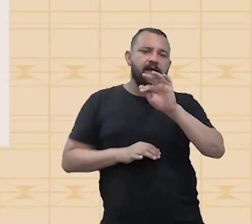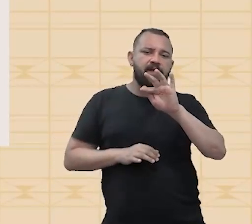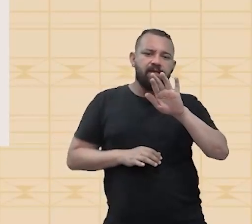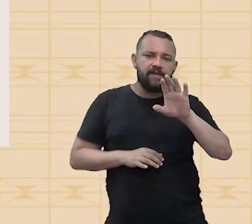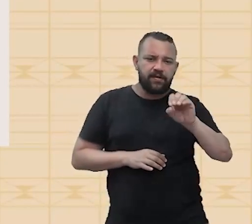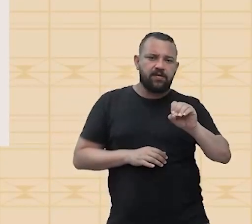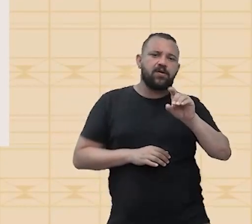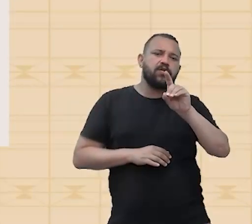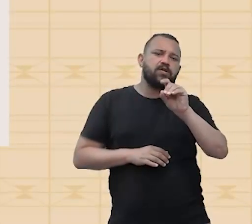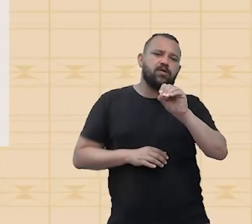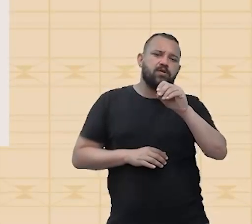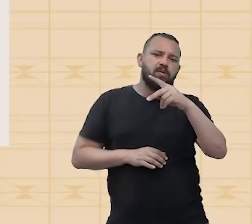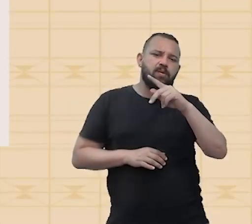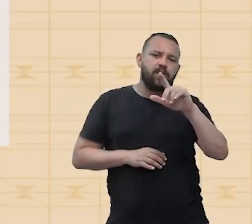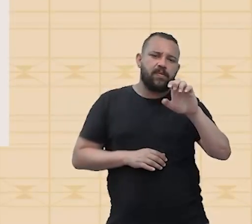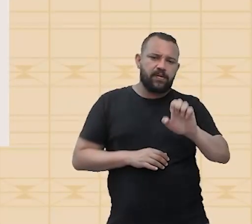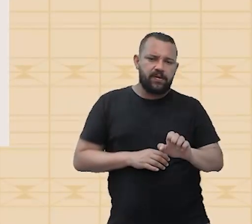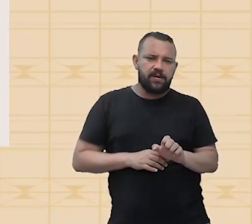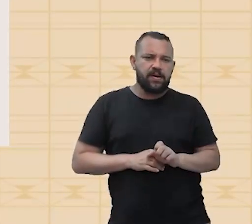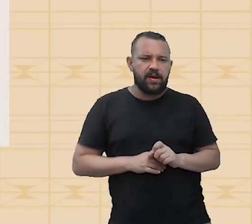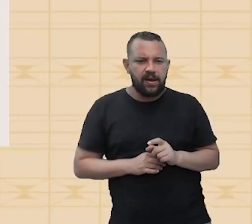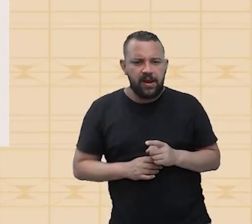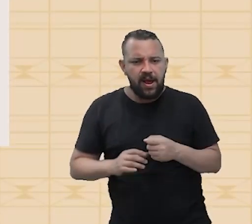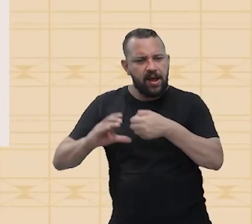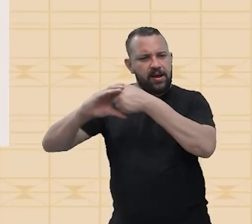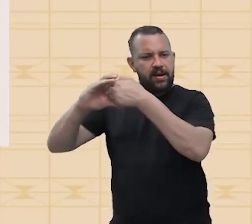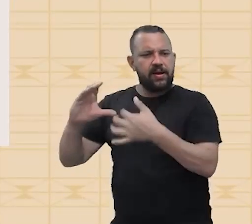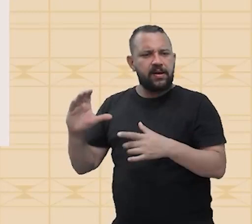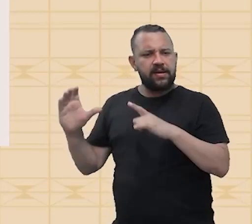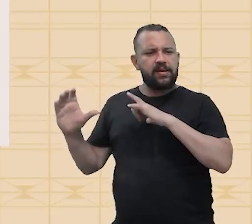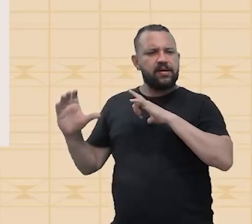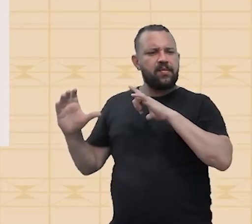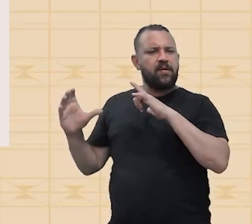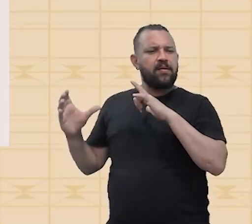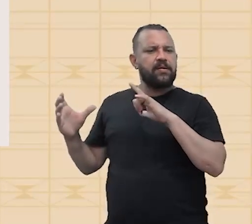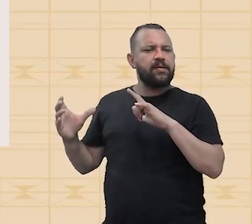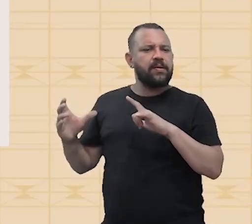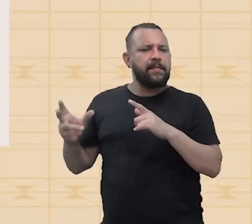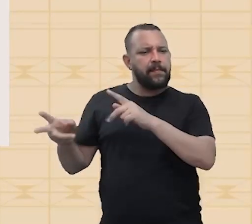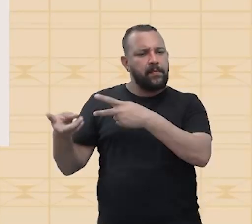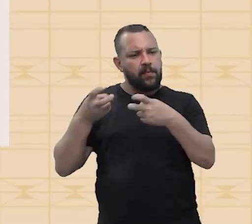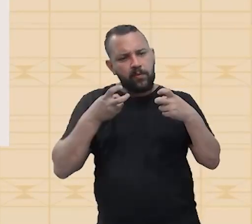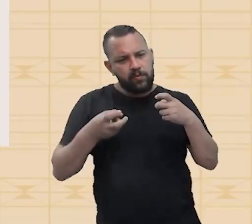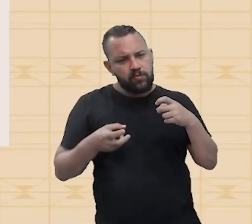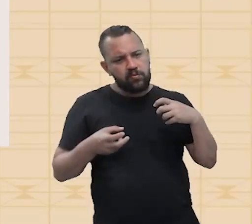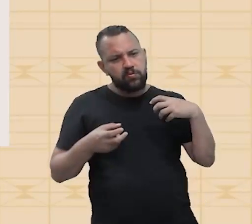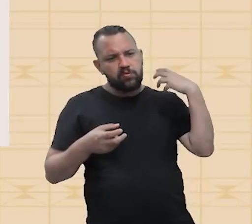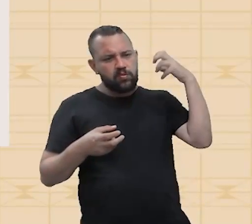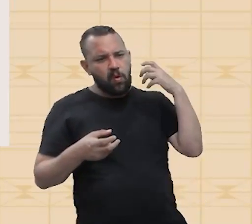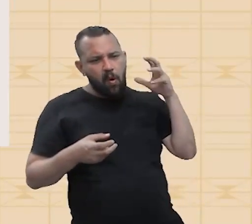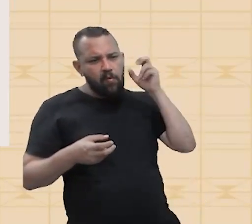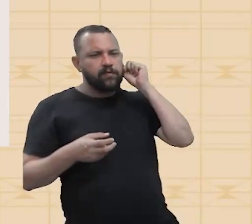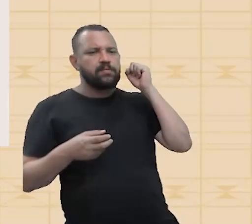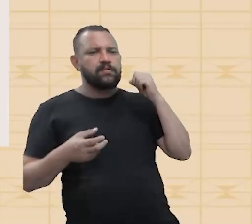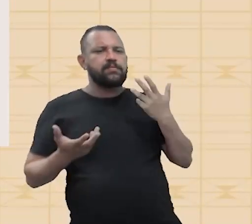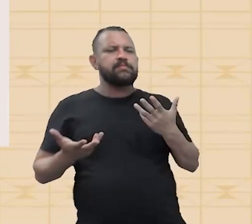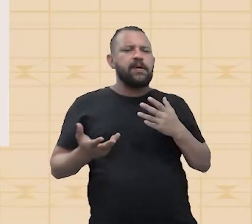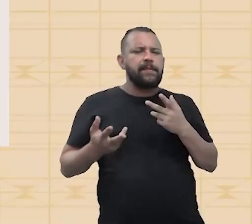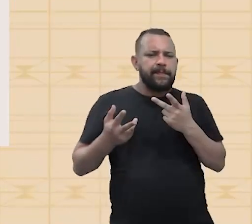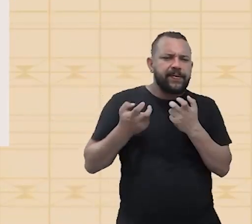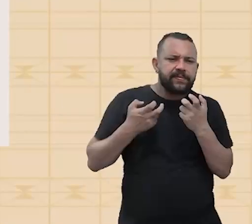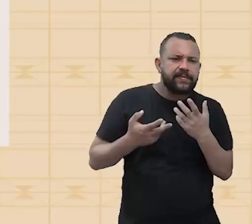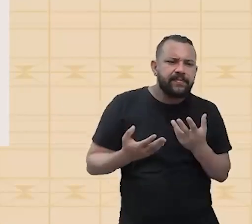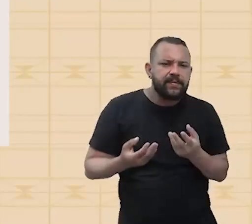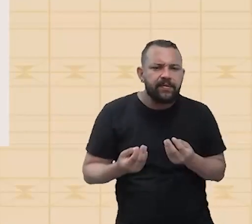Esse efeito dope, pessoal, é a característica que nós vamos ter da percepção como nós ouvimos o som. Você já parou para